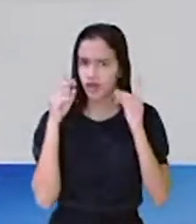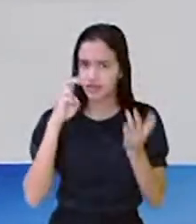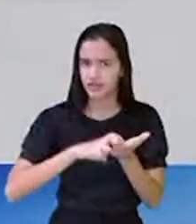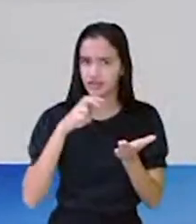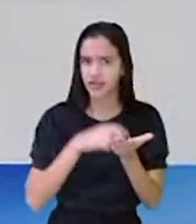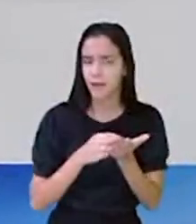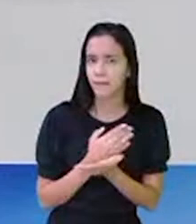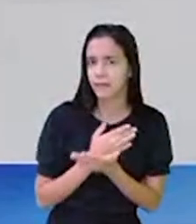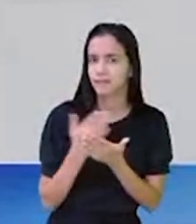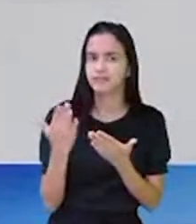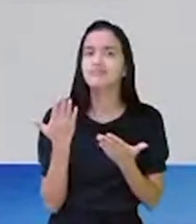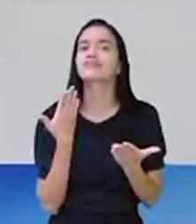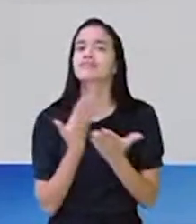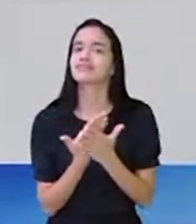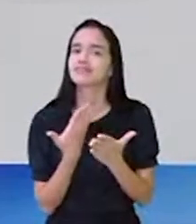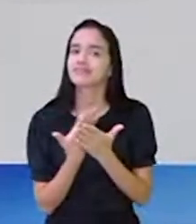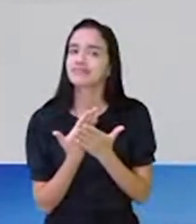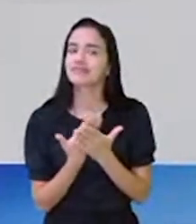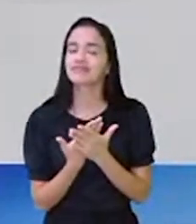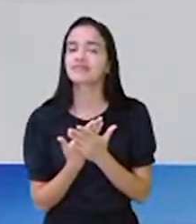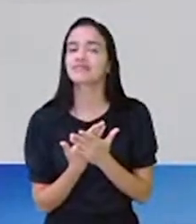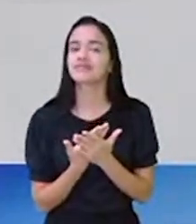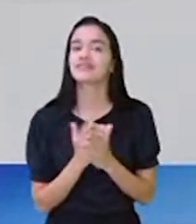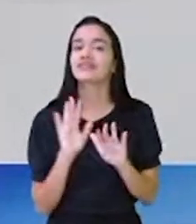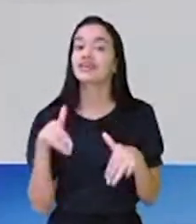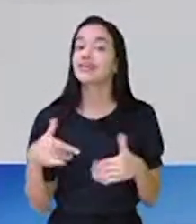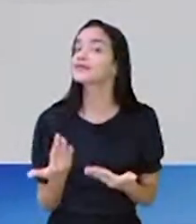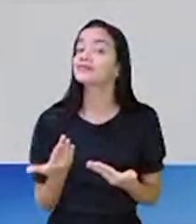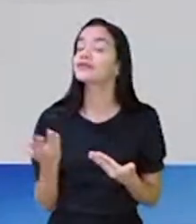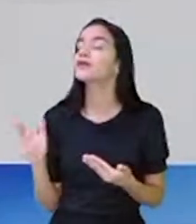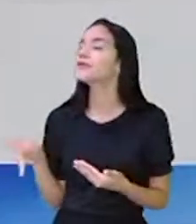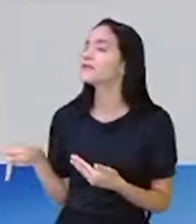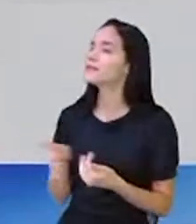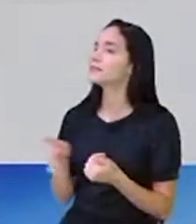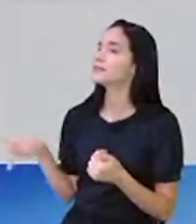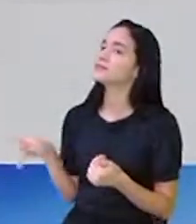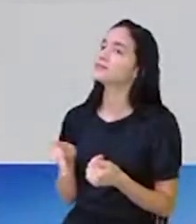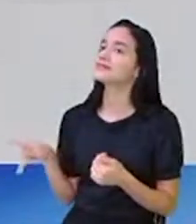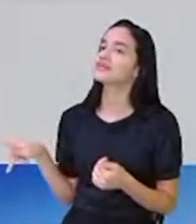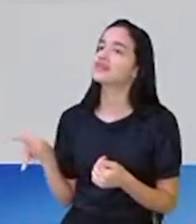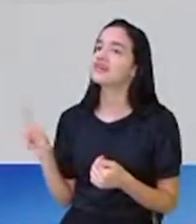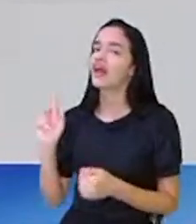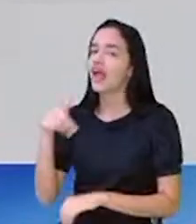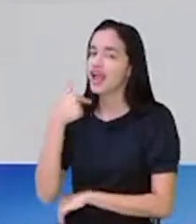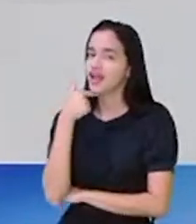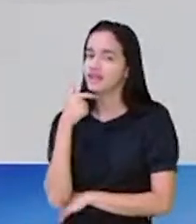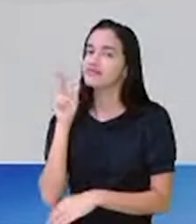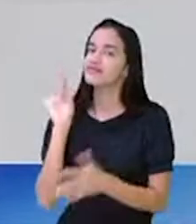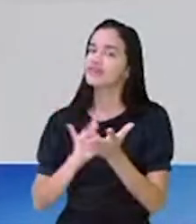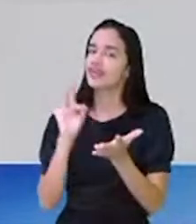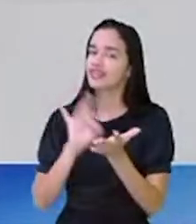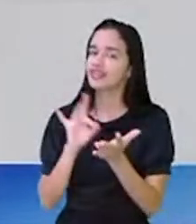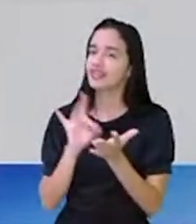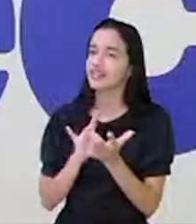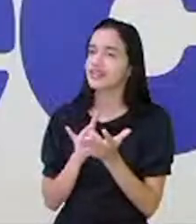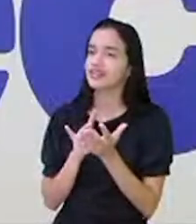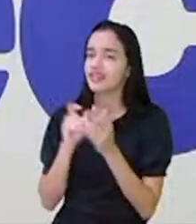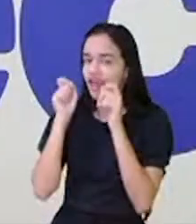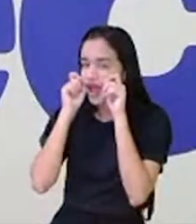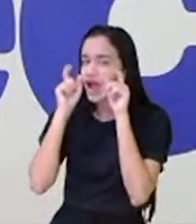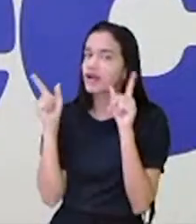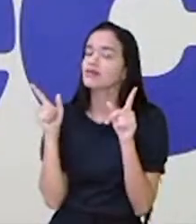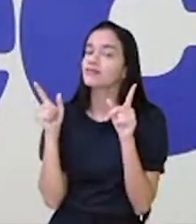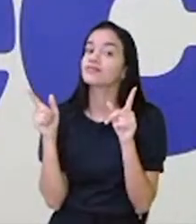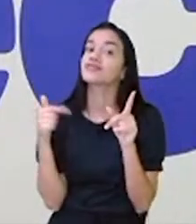começar a aula. E aí, professora Cátia, será que isso verdade? Não acordaram mesmo?